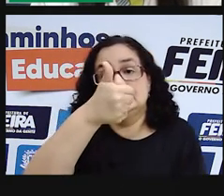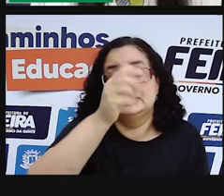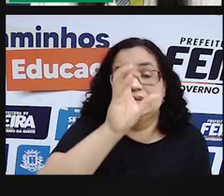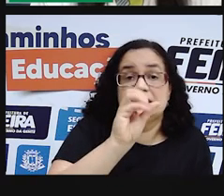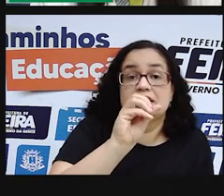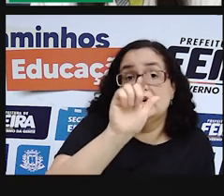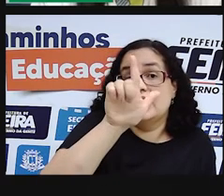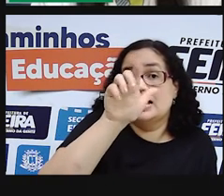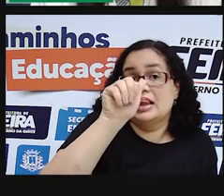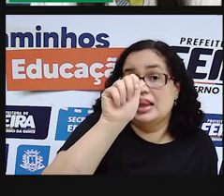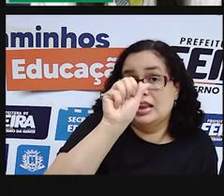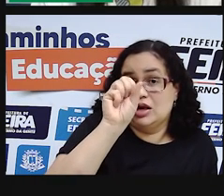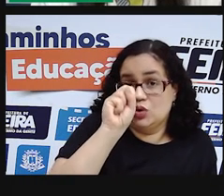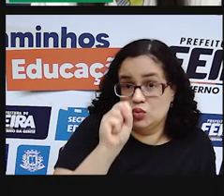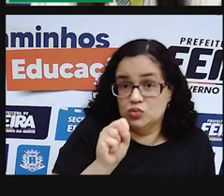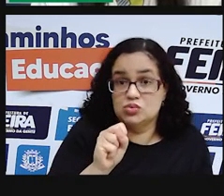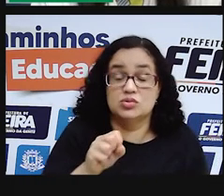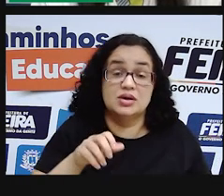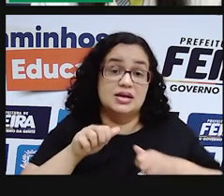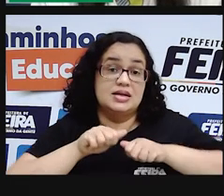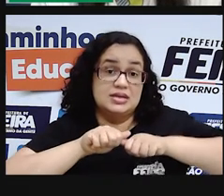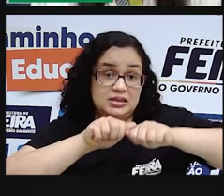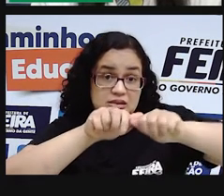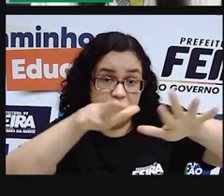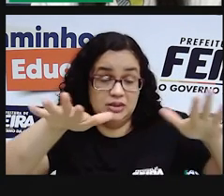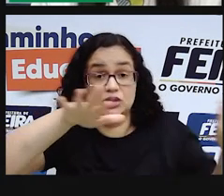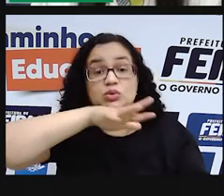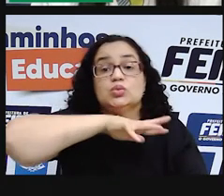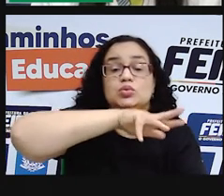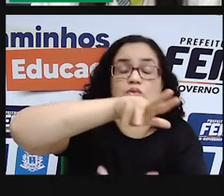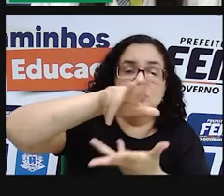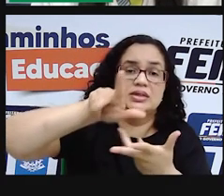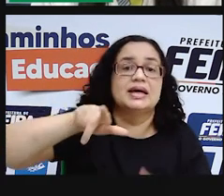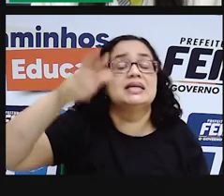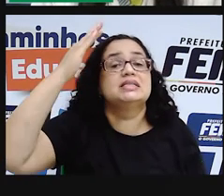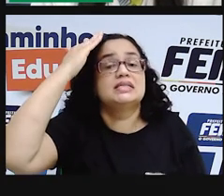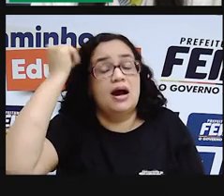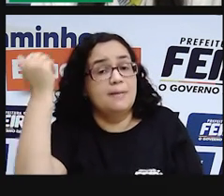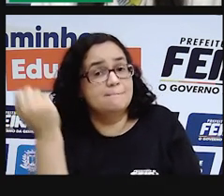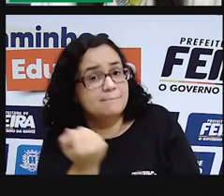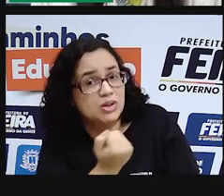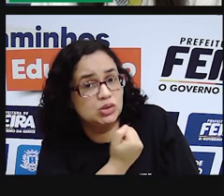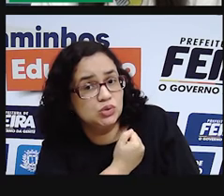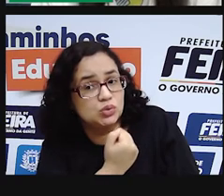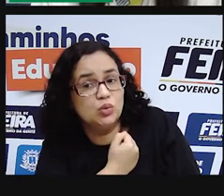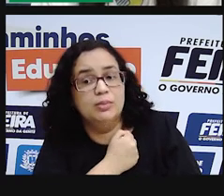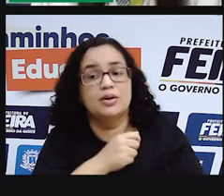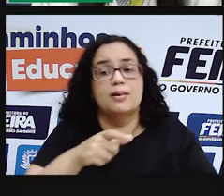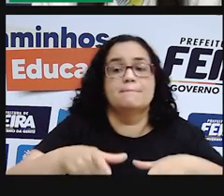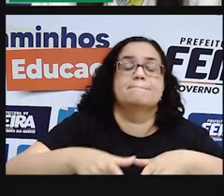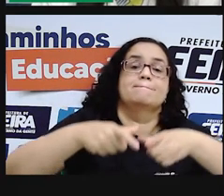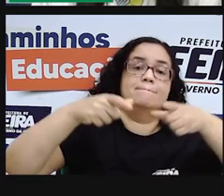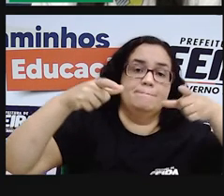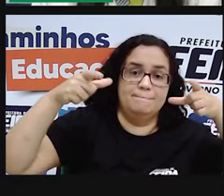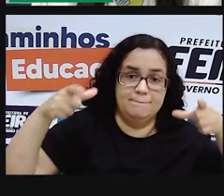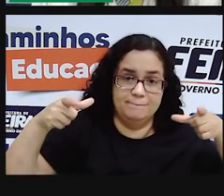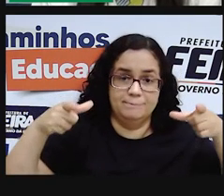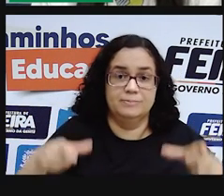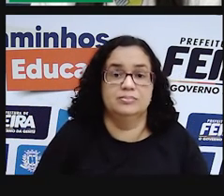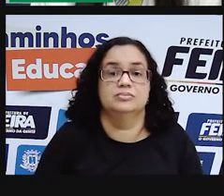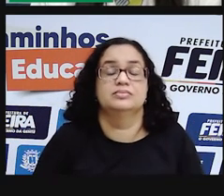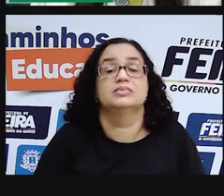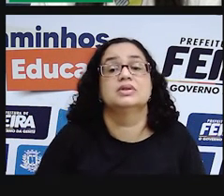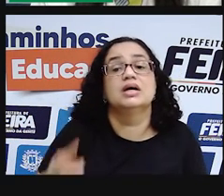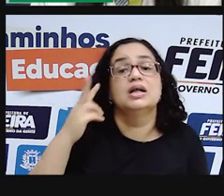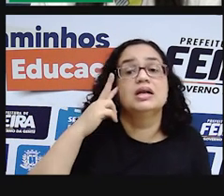lagos, lagoas e lagunas espalhadas pelo mundo, mas a gente sabe que os números são muito maiores que este,